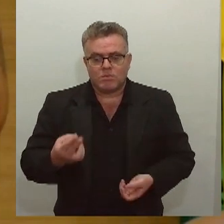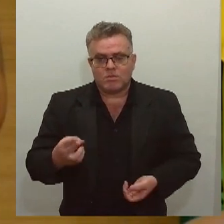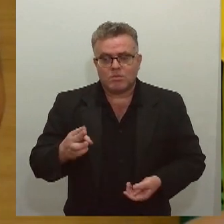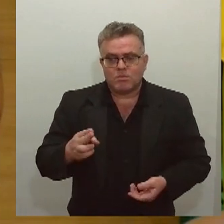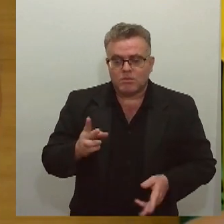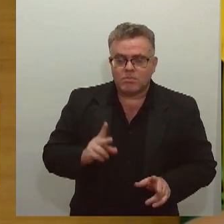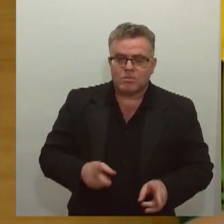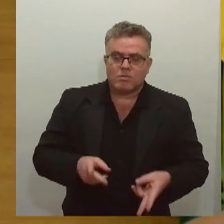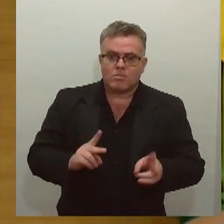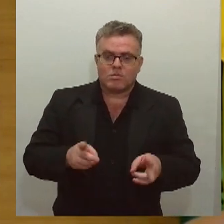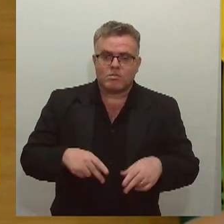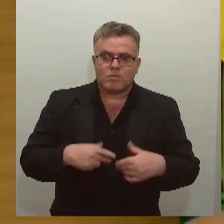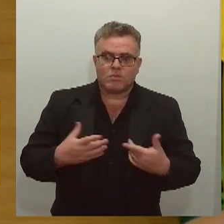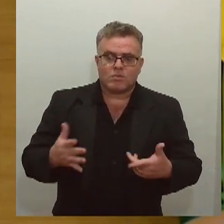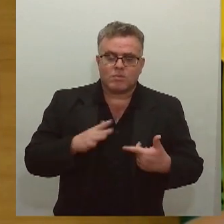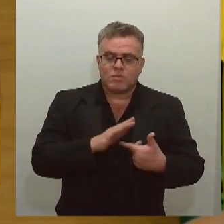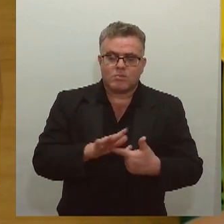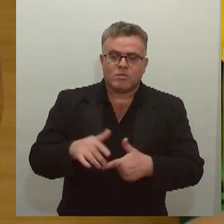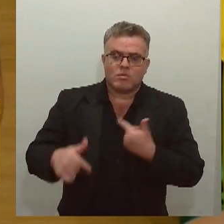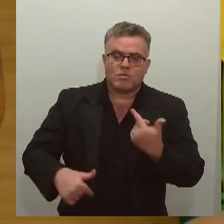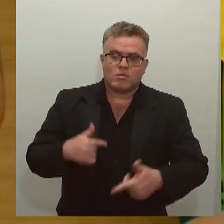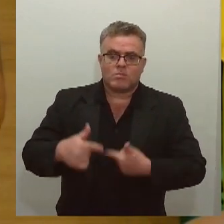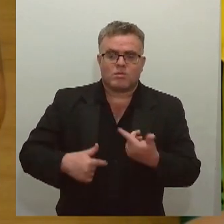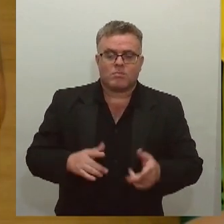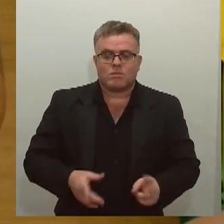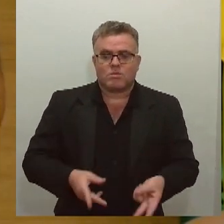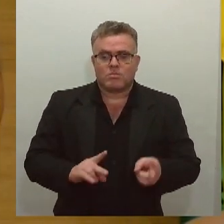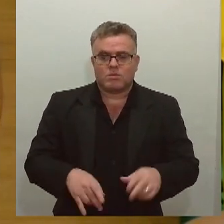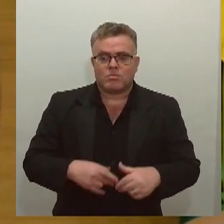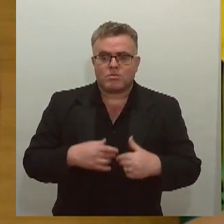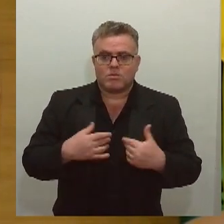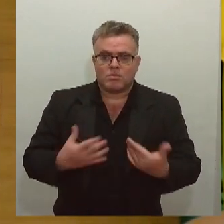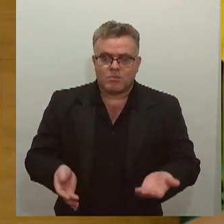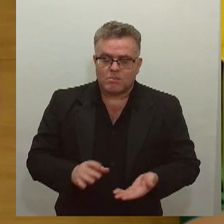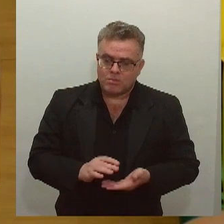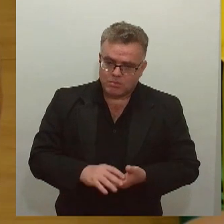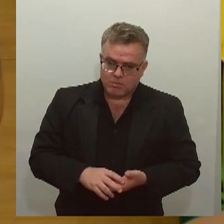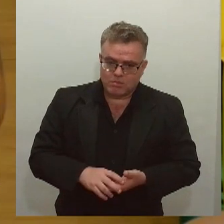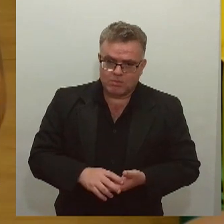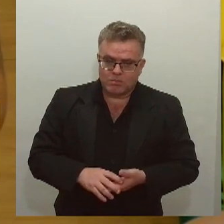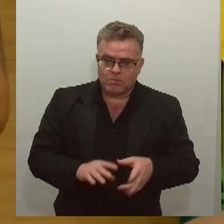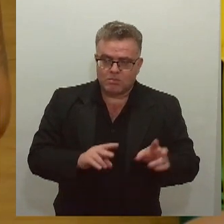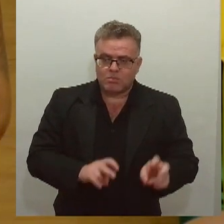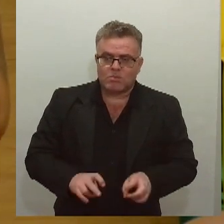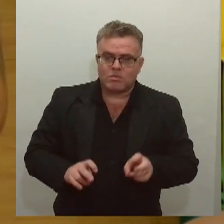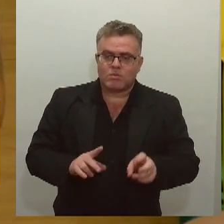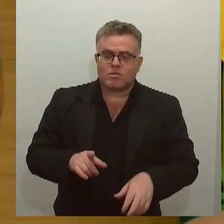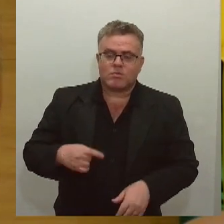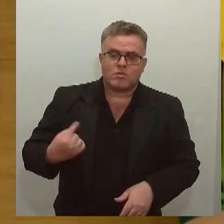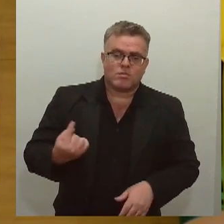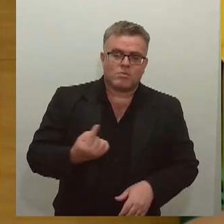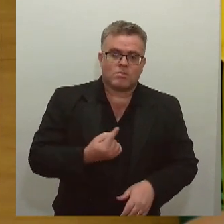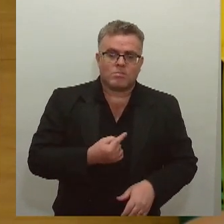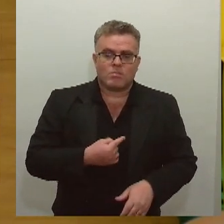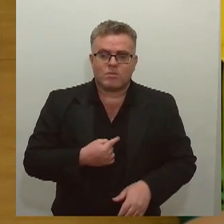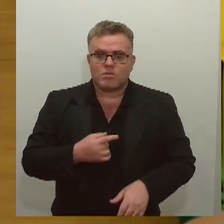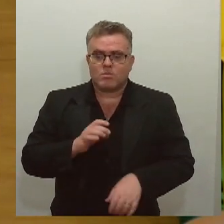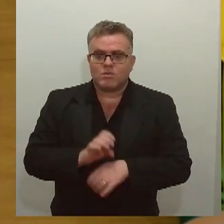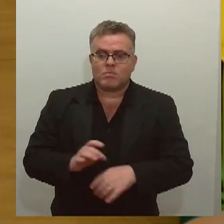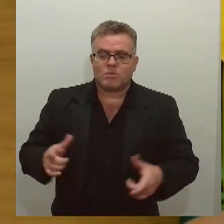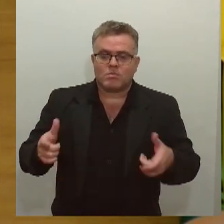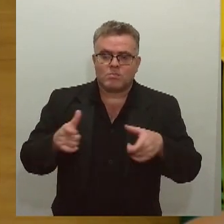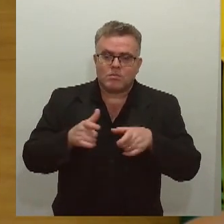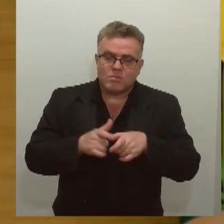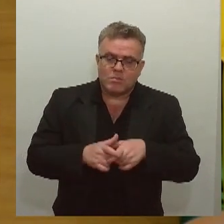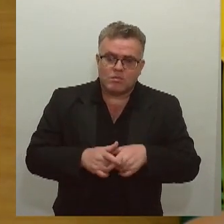mandato, trabalhando muito, que é a da agropecuária e da aquicultura, porque nós somos o menor estado do país, mas com um potencial muito